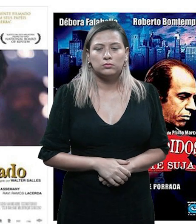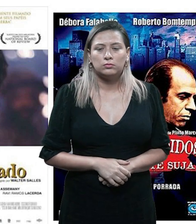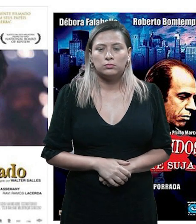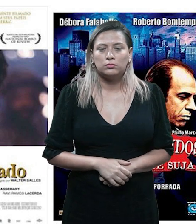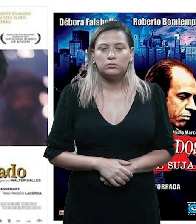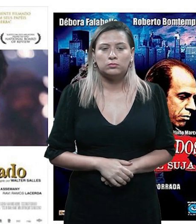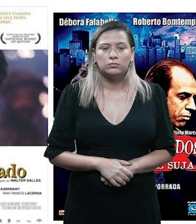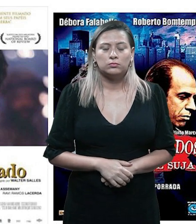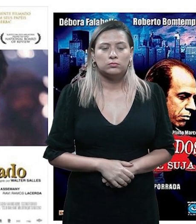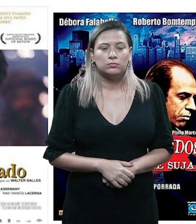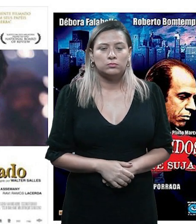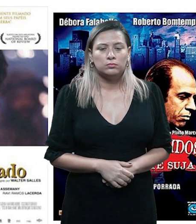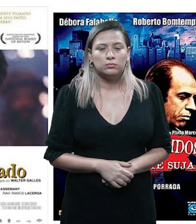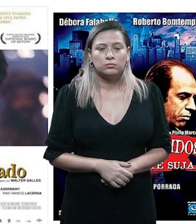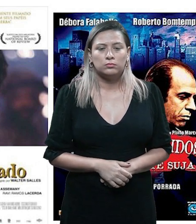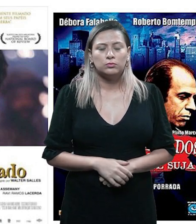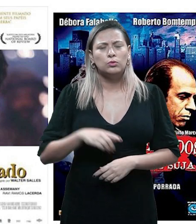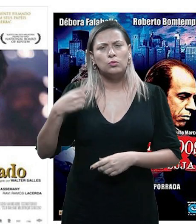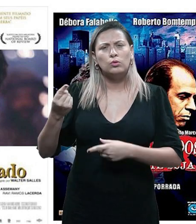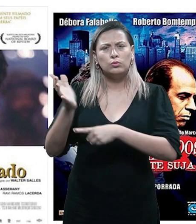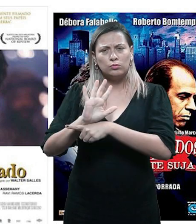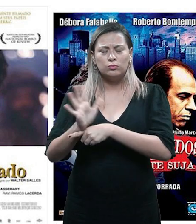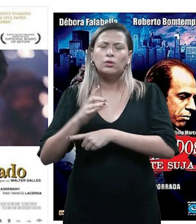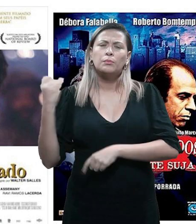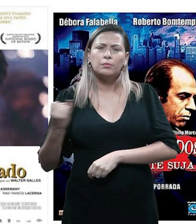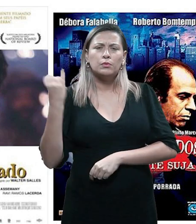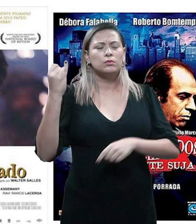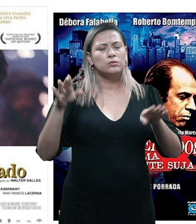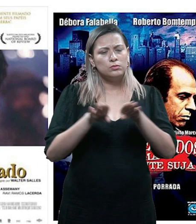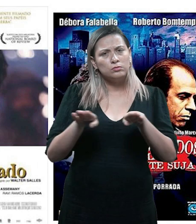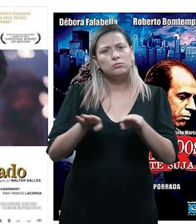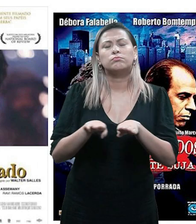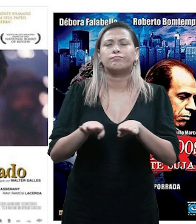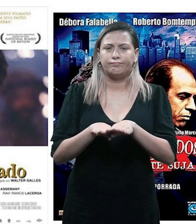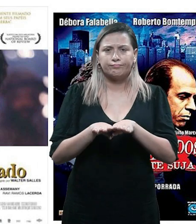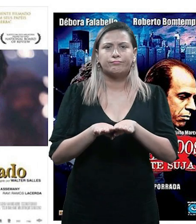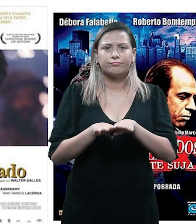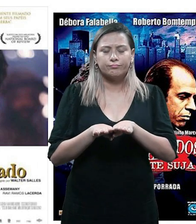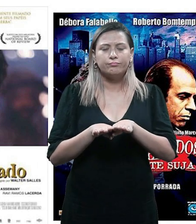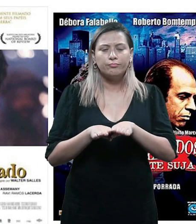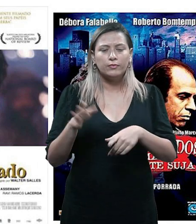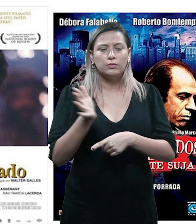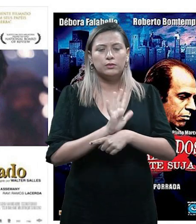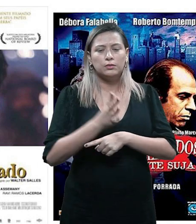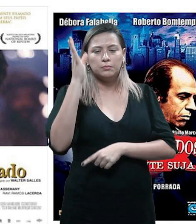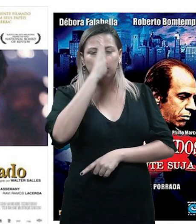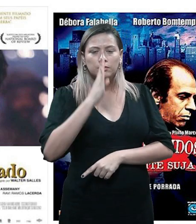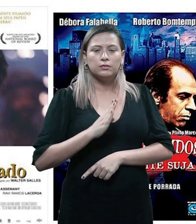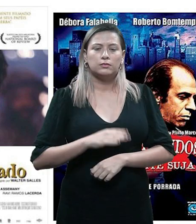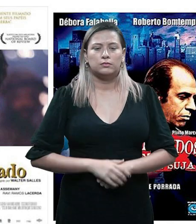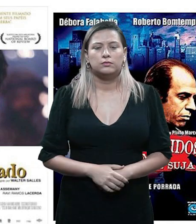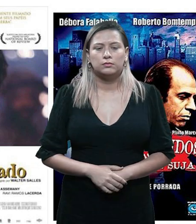do Bacurau. Outro filme também muito importante para a história do cinema brasileiro é o filme